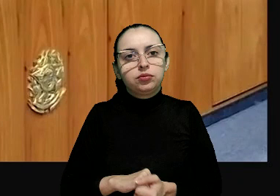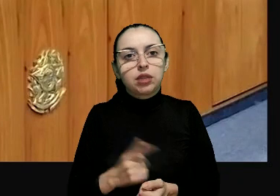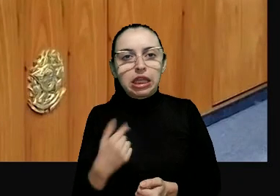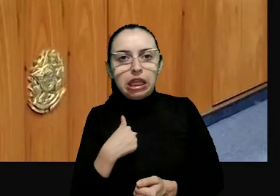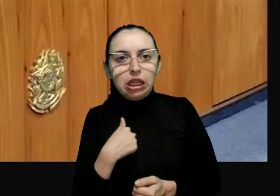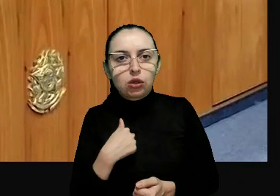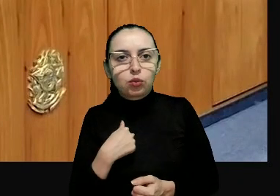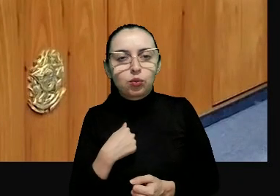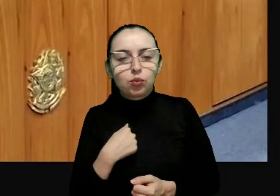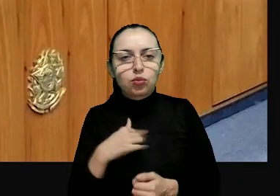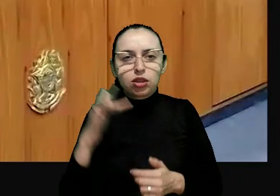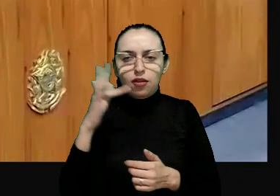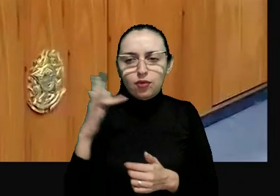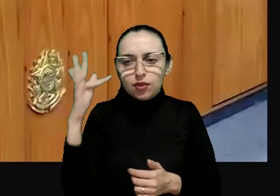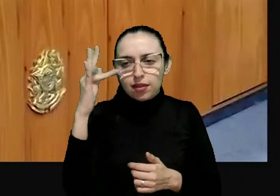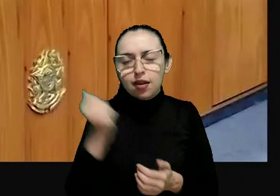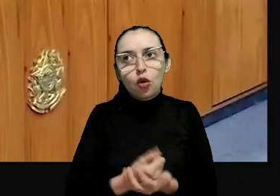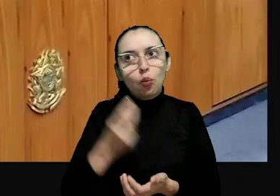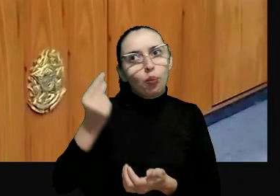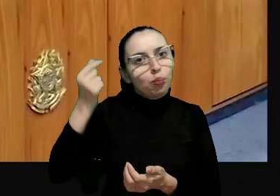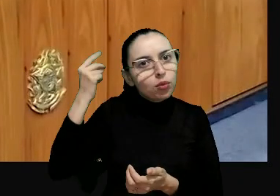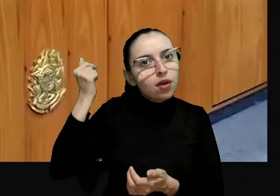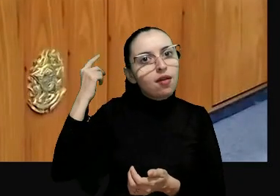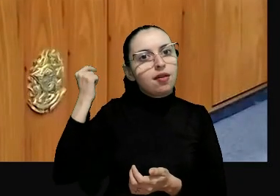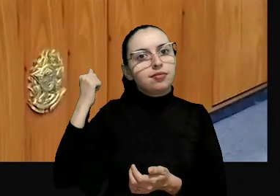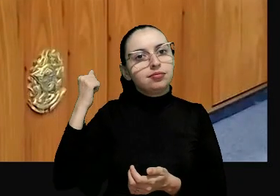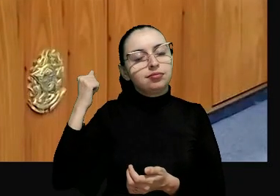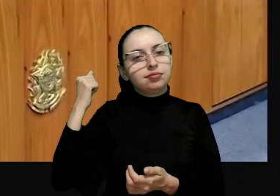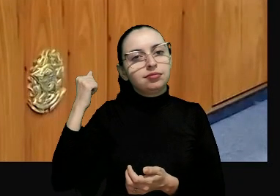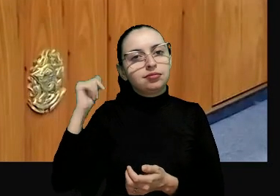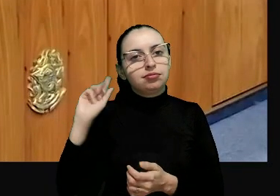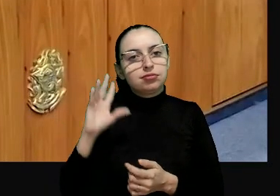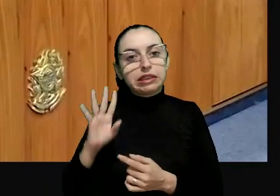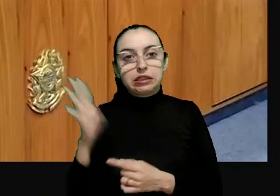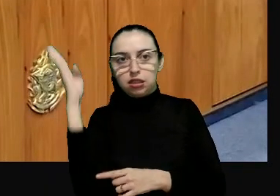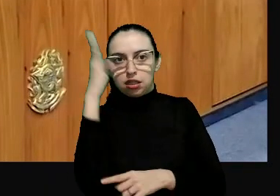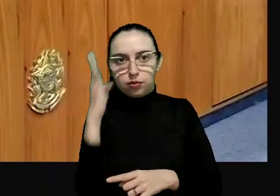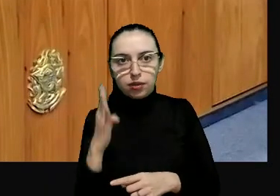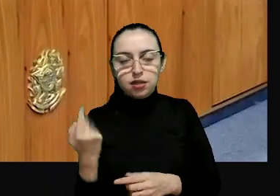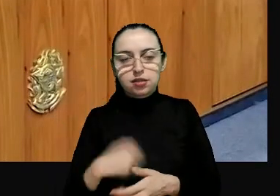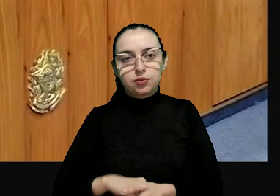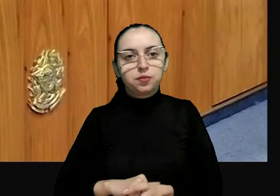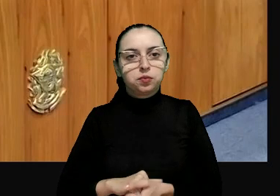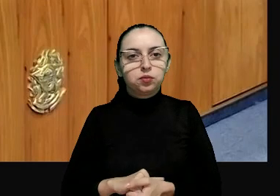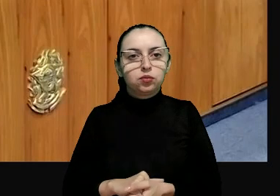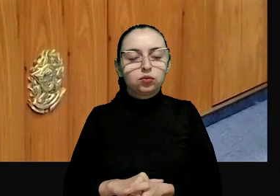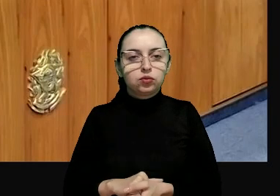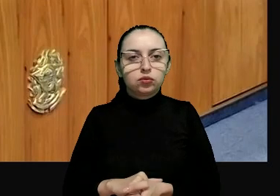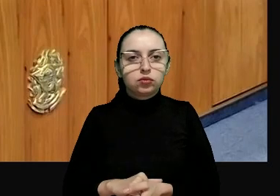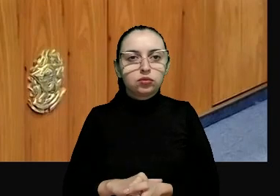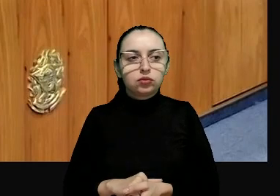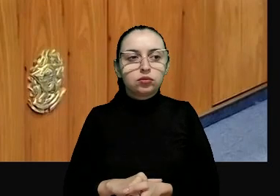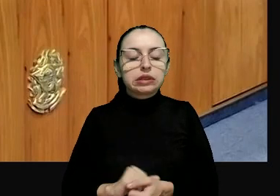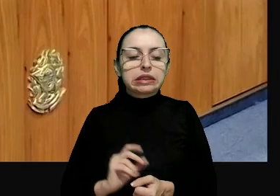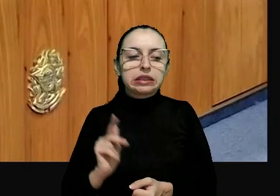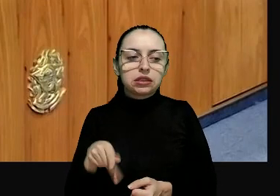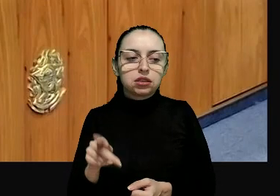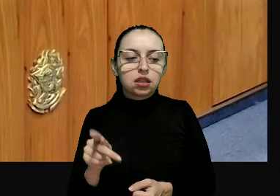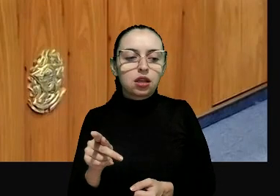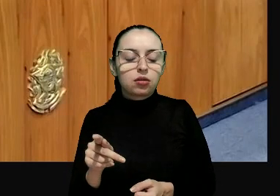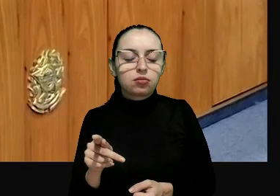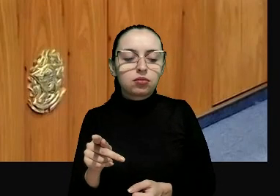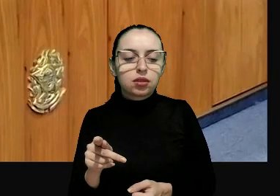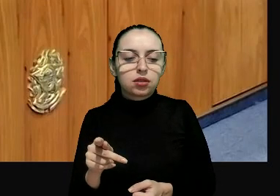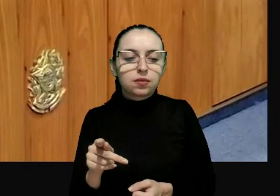eu, na magistratura federal ele é mais antigo na realidade é uma magistratura nacional e o Nino tem sido sempre